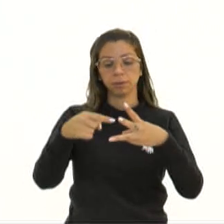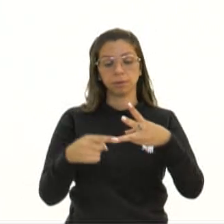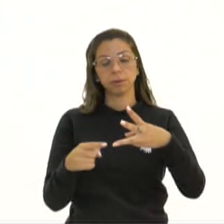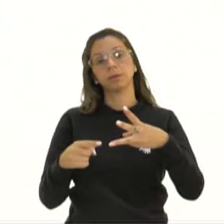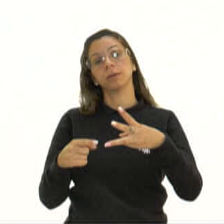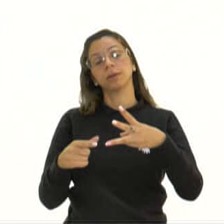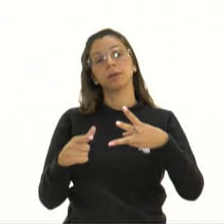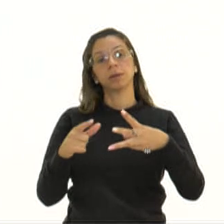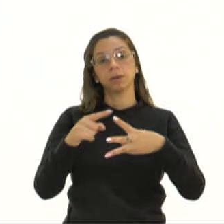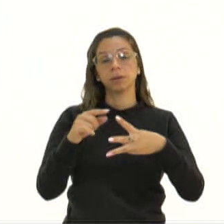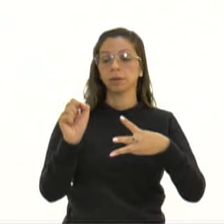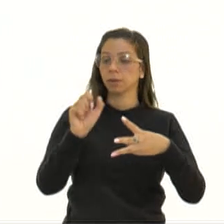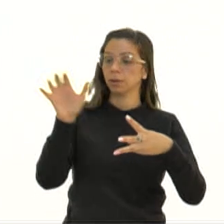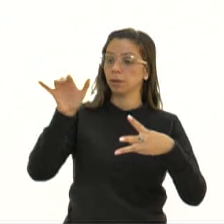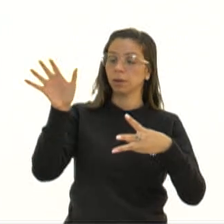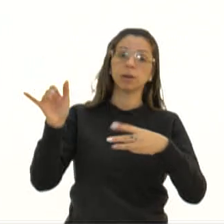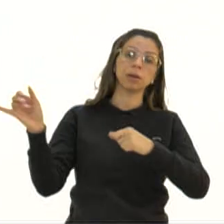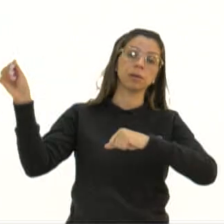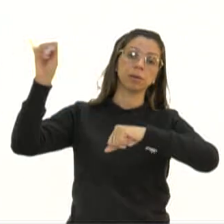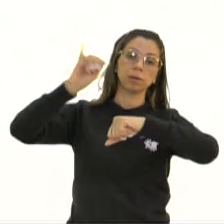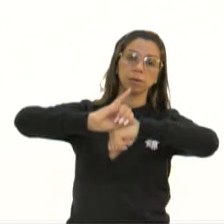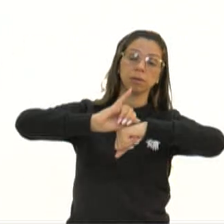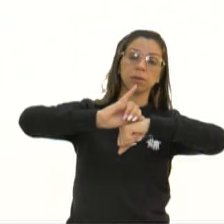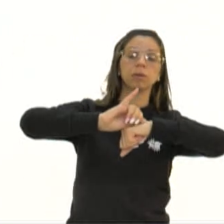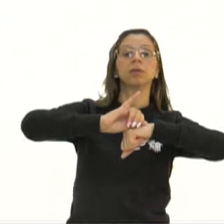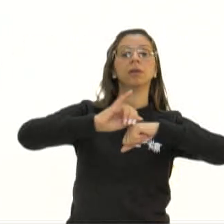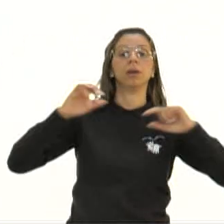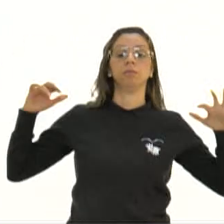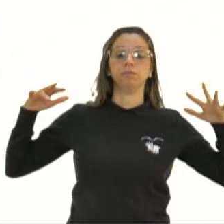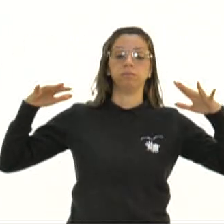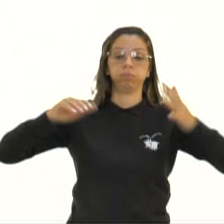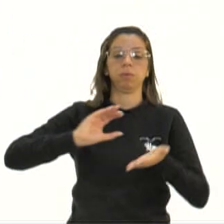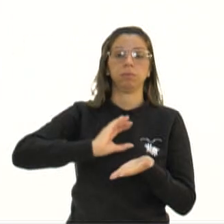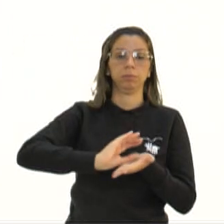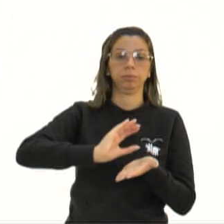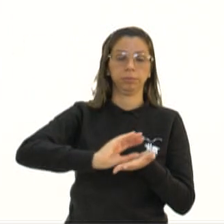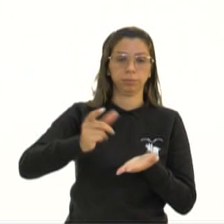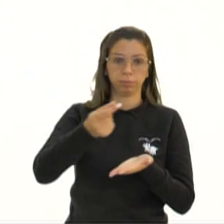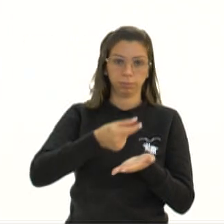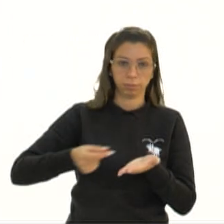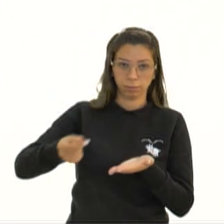mantiveram a Ásia como um centro gravitacional econômico.